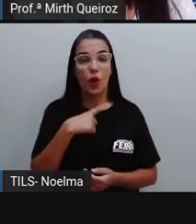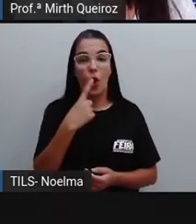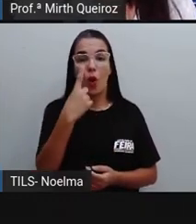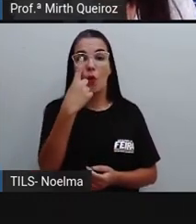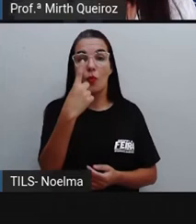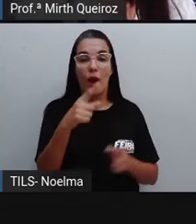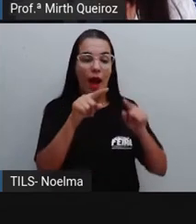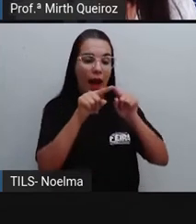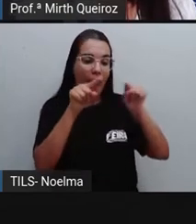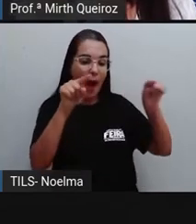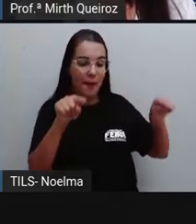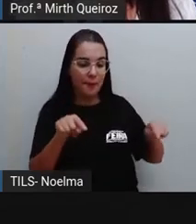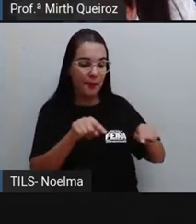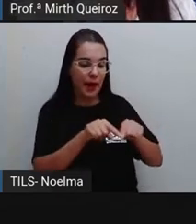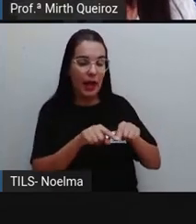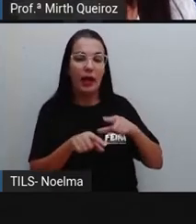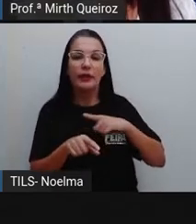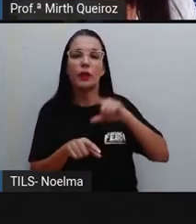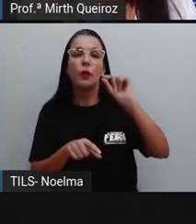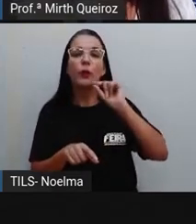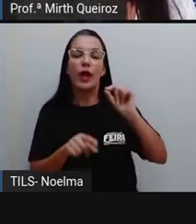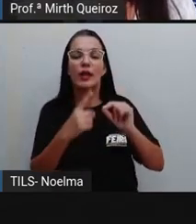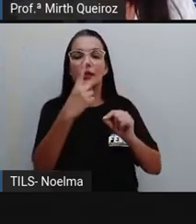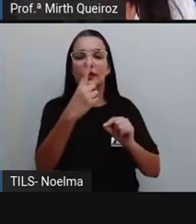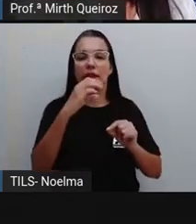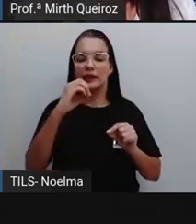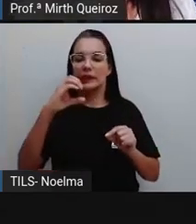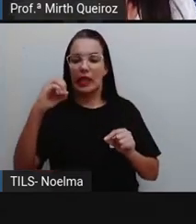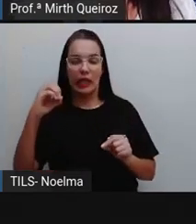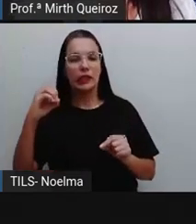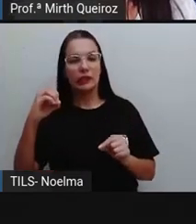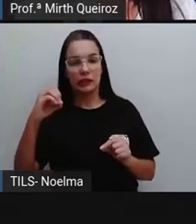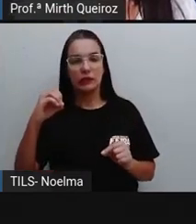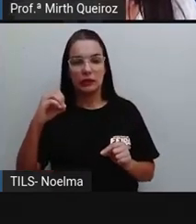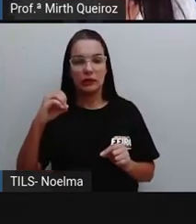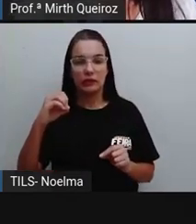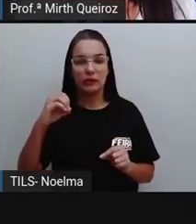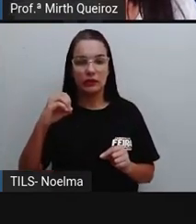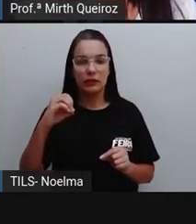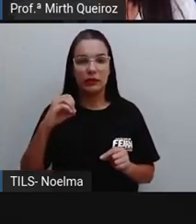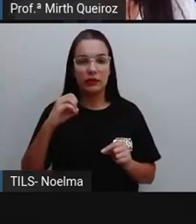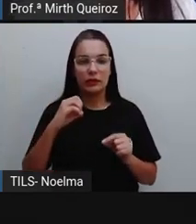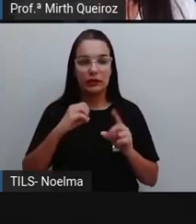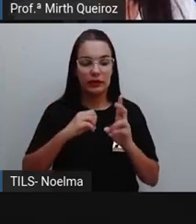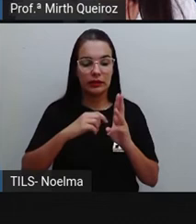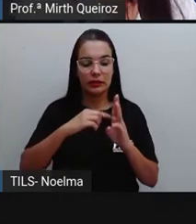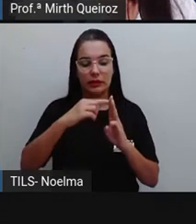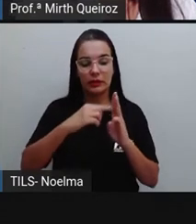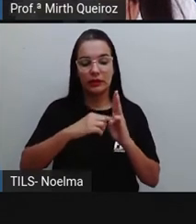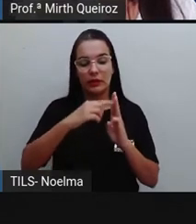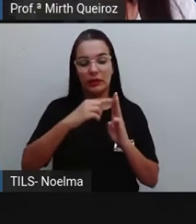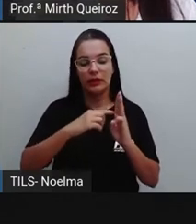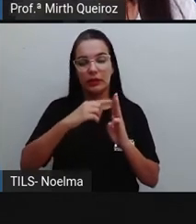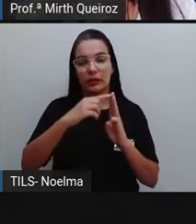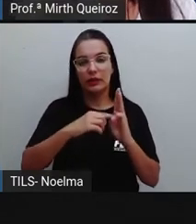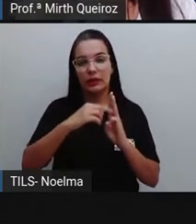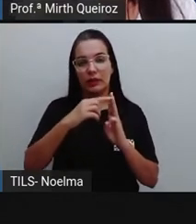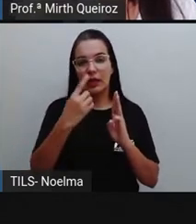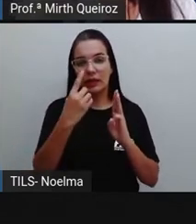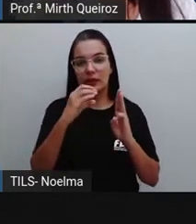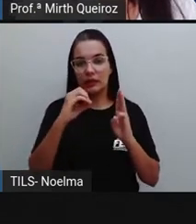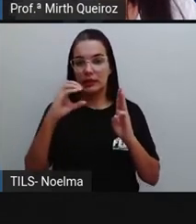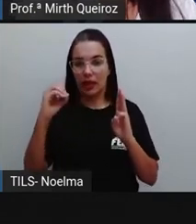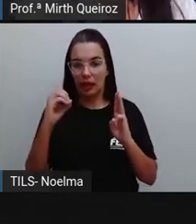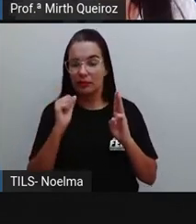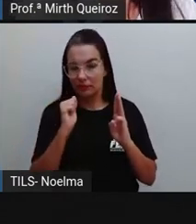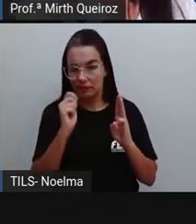cem unidades. Cem cubinhos pequenininhos. Cem. Cem. É uma... É equivale a